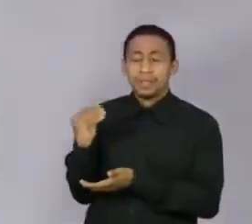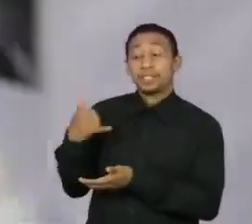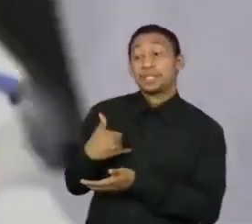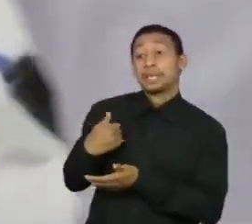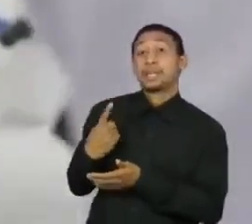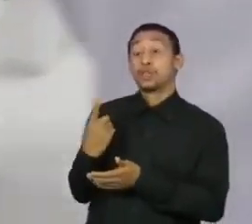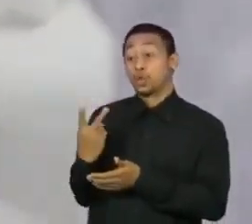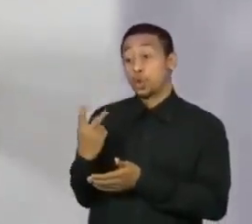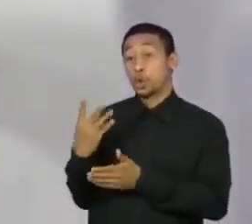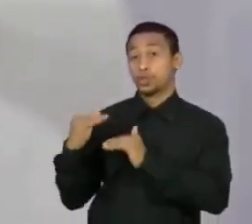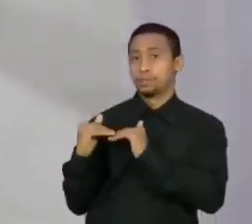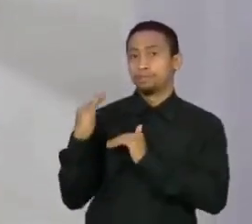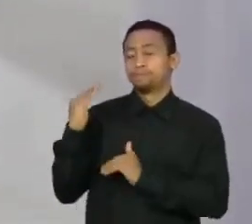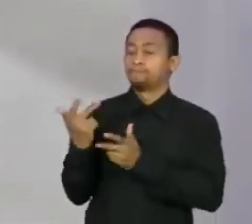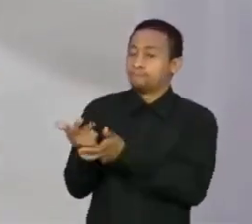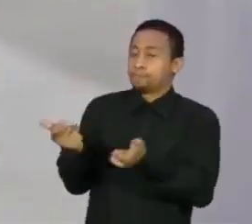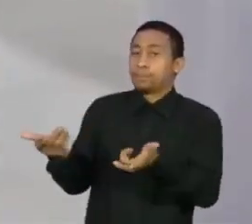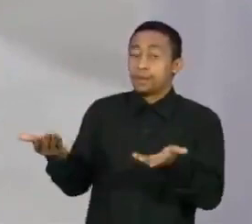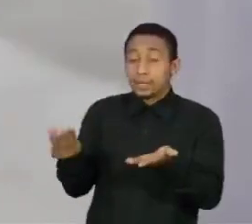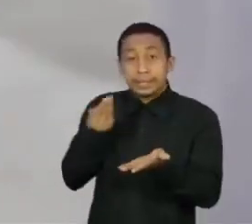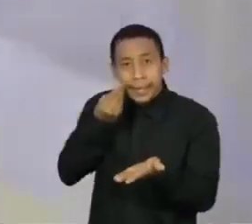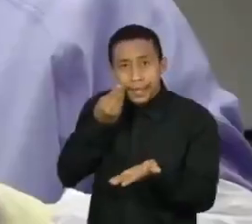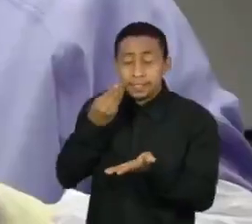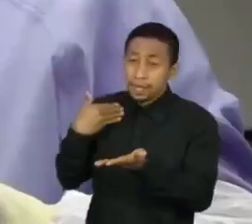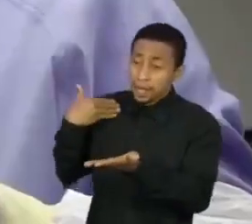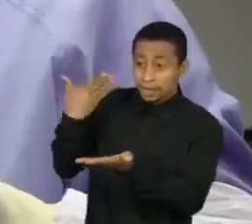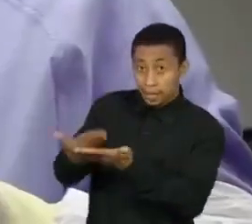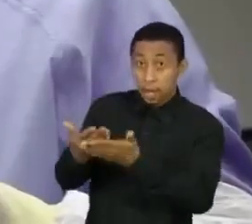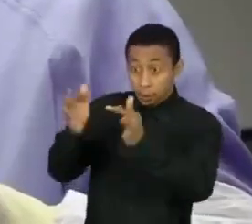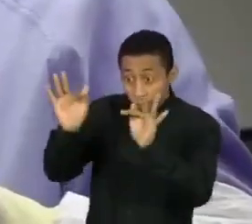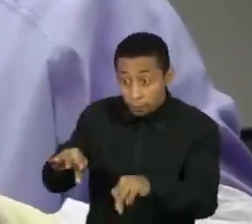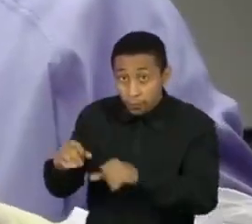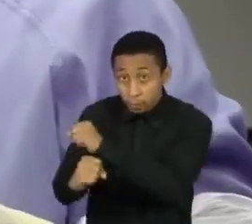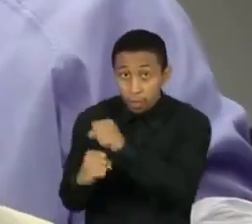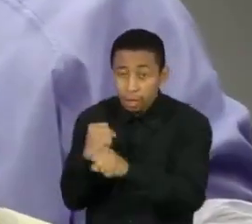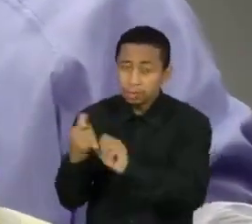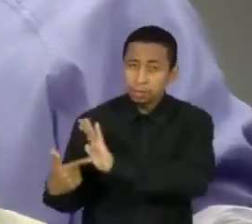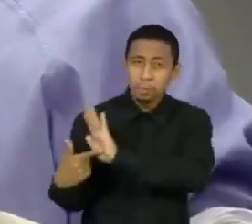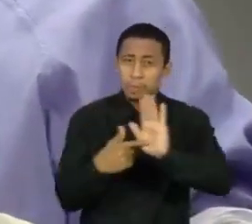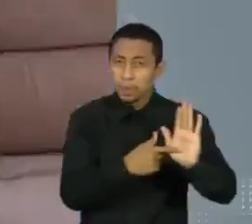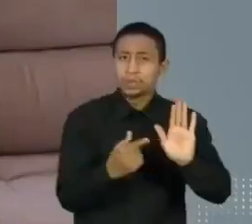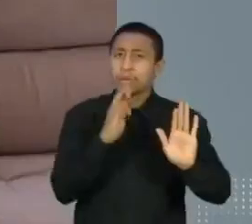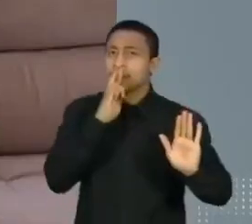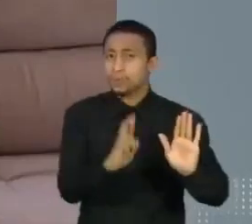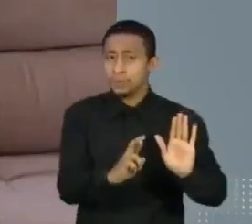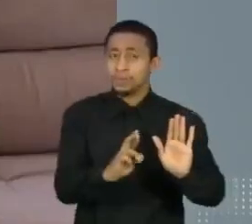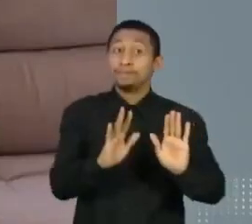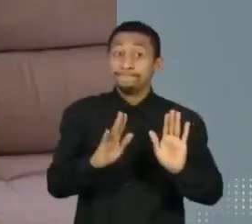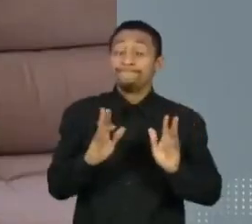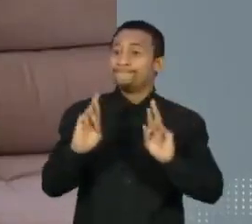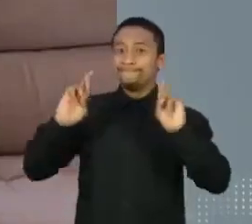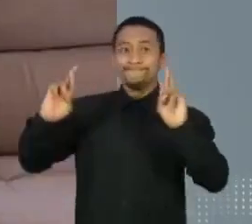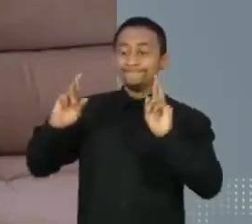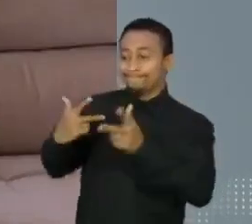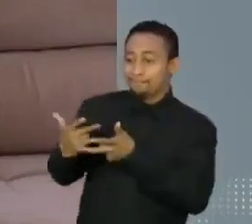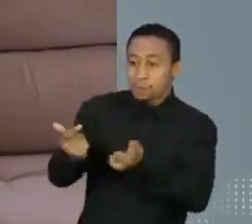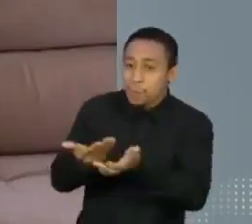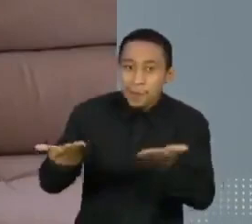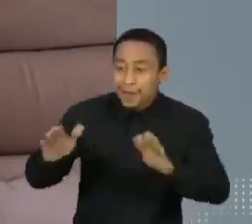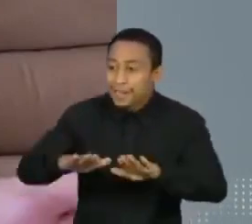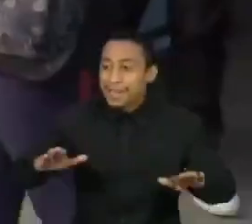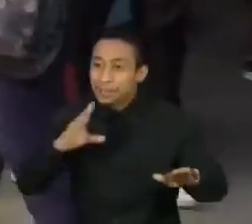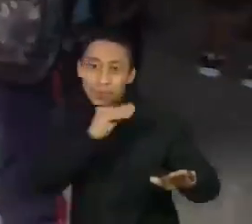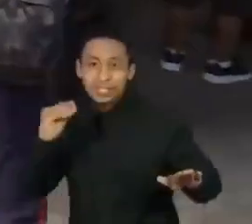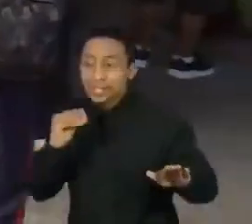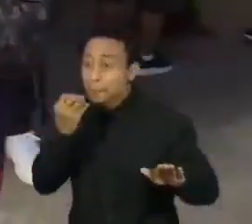Os resultados devem ser divulgados até o final do ano. Apesar das pesquisas se mostrarem animadoras, este pediatra acredita